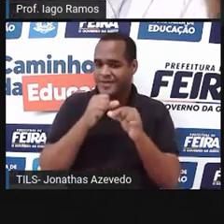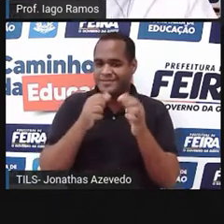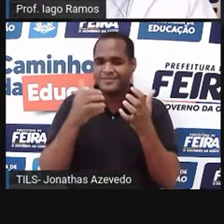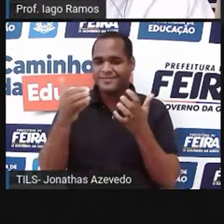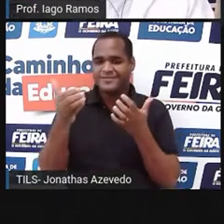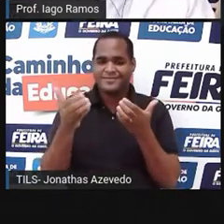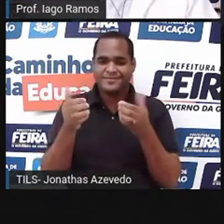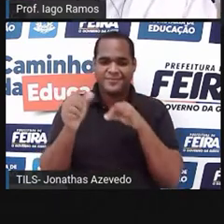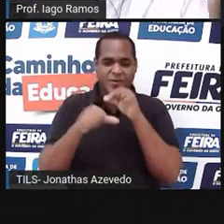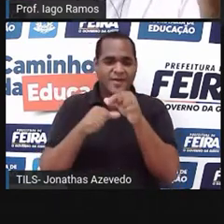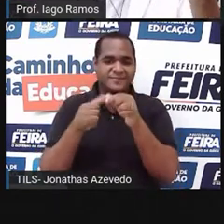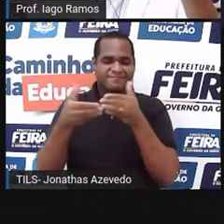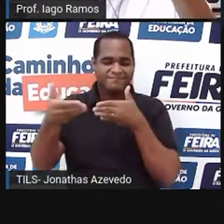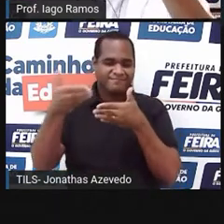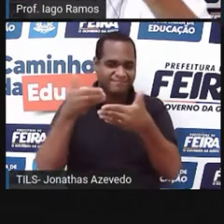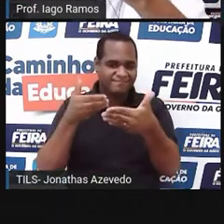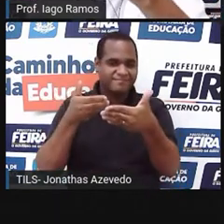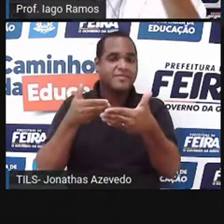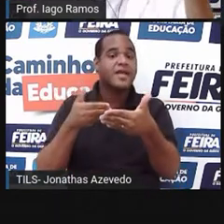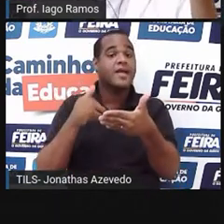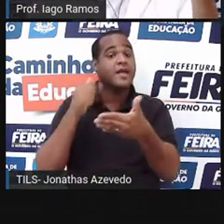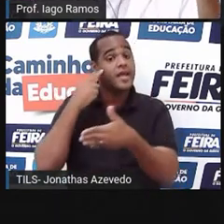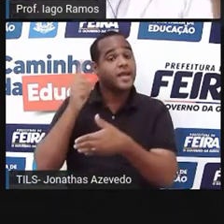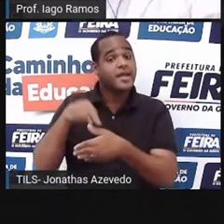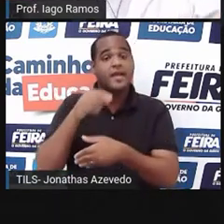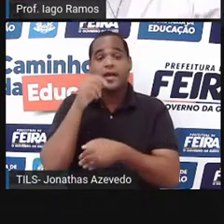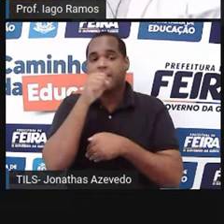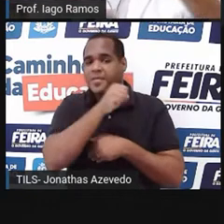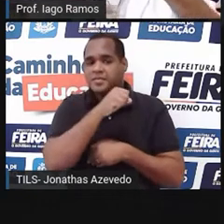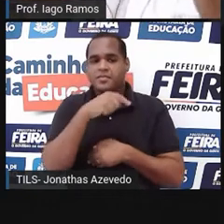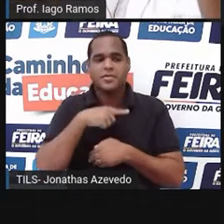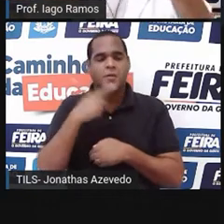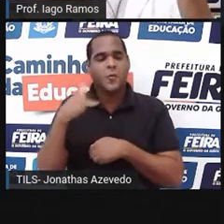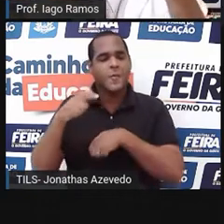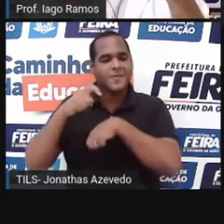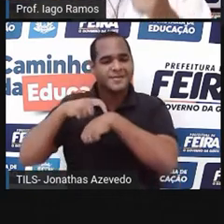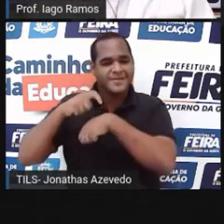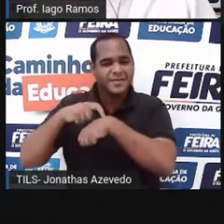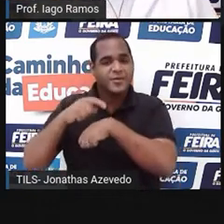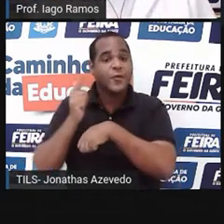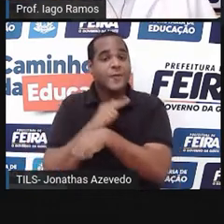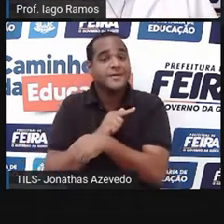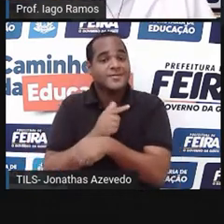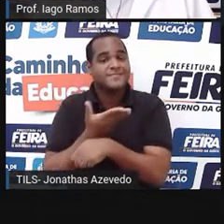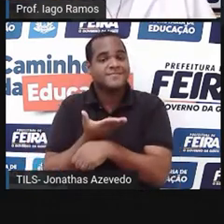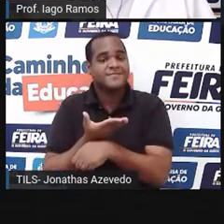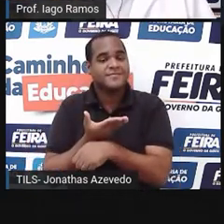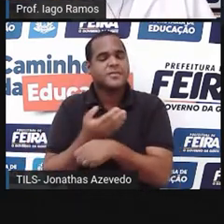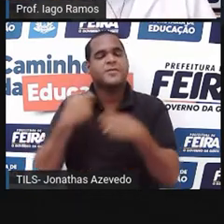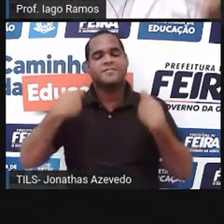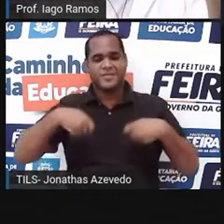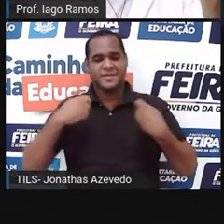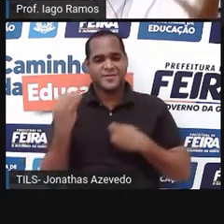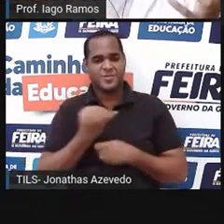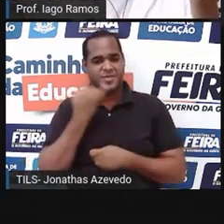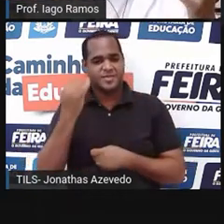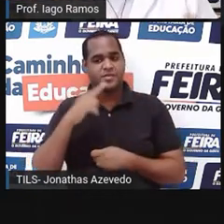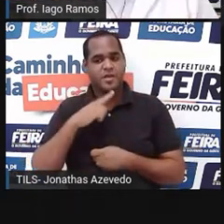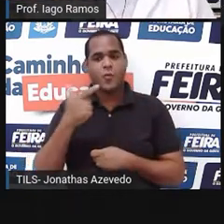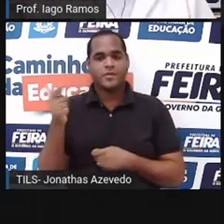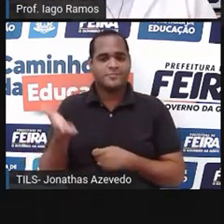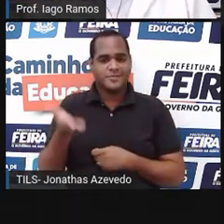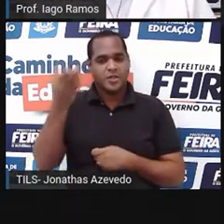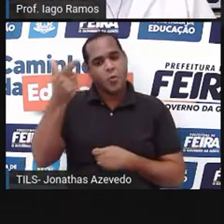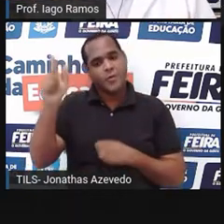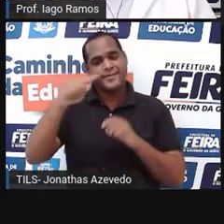tá? Só que, claro, essa velocidade, tá? E esse tempo precisam, um aumentar e o outro